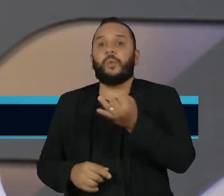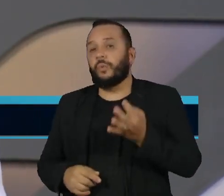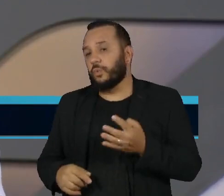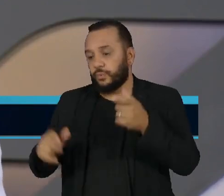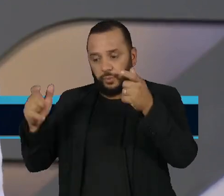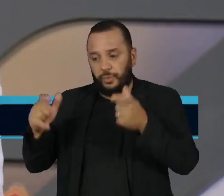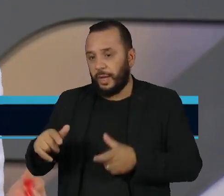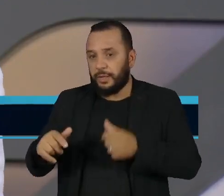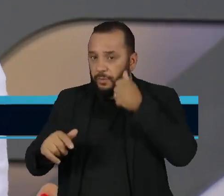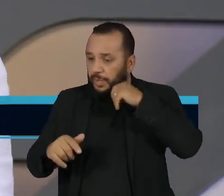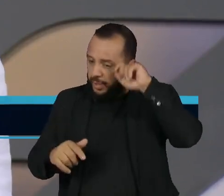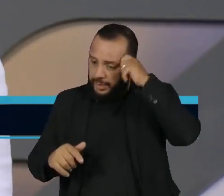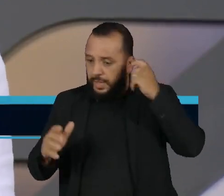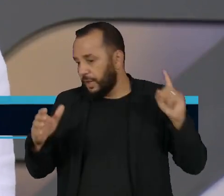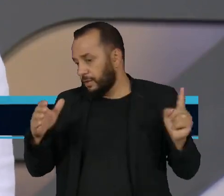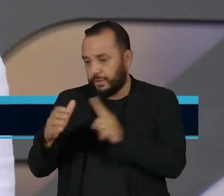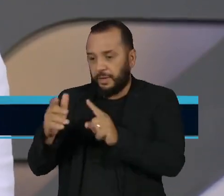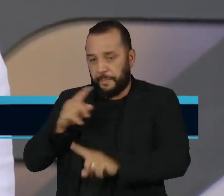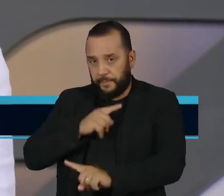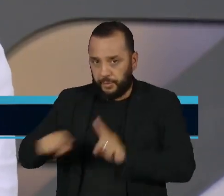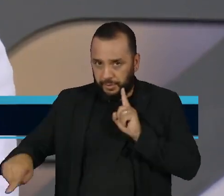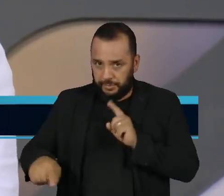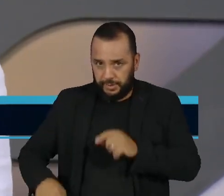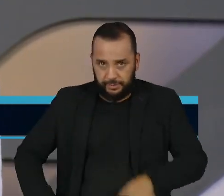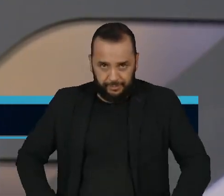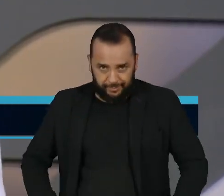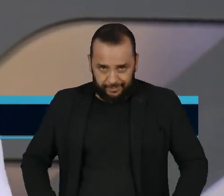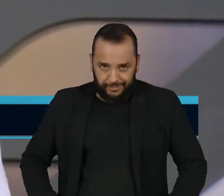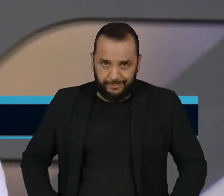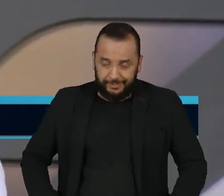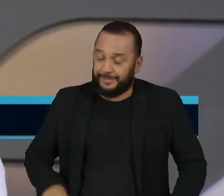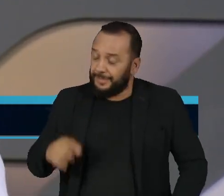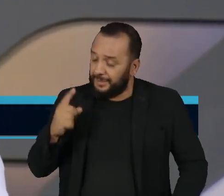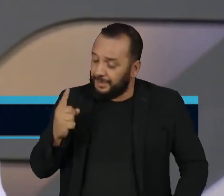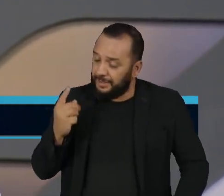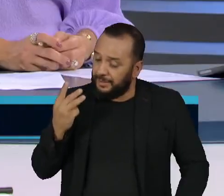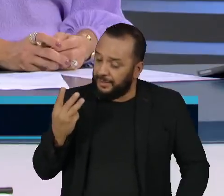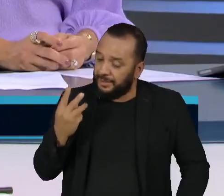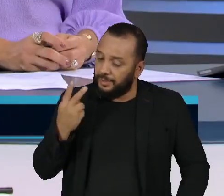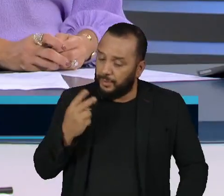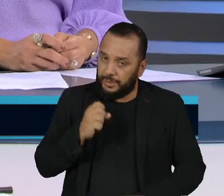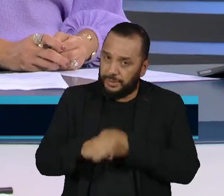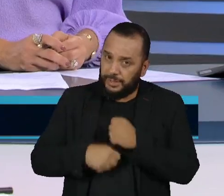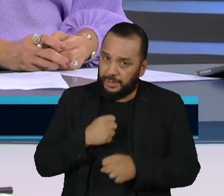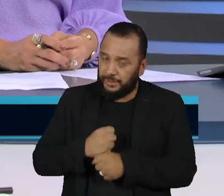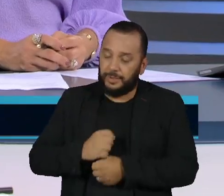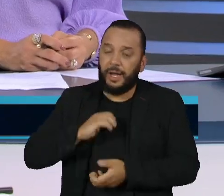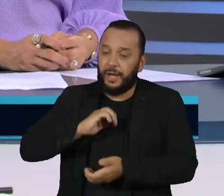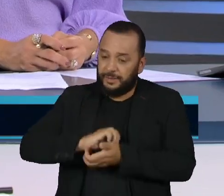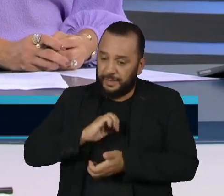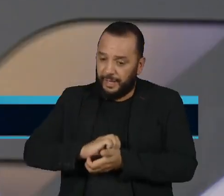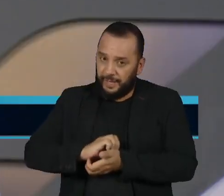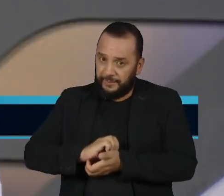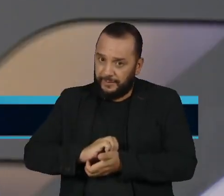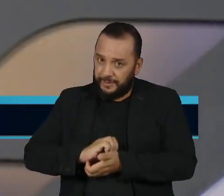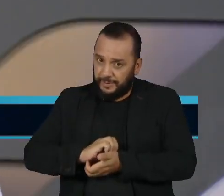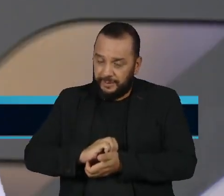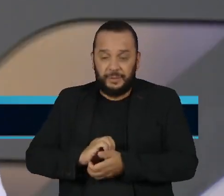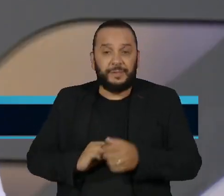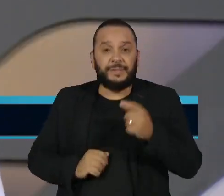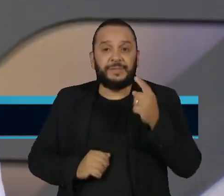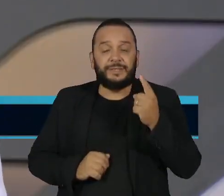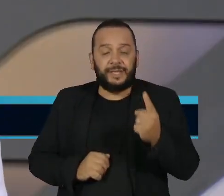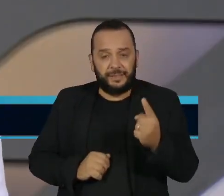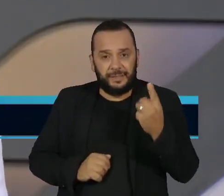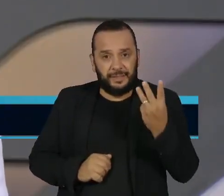Então, em 132 anos de STF, 168 homens nomeados e